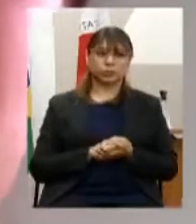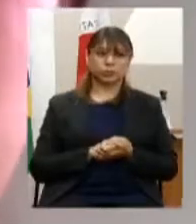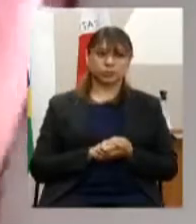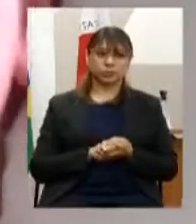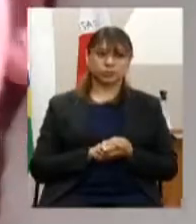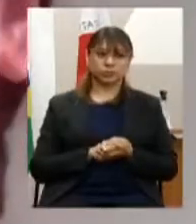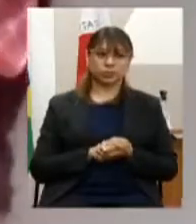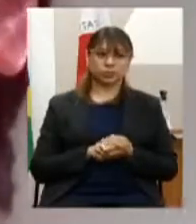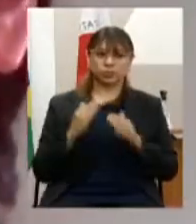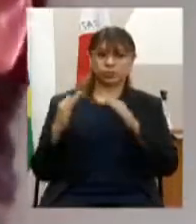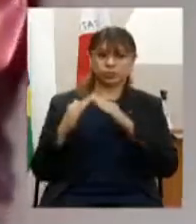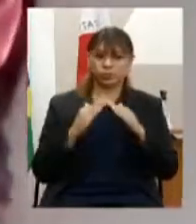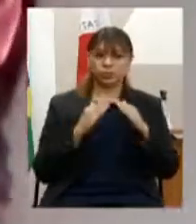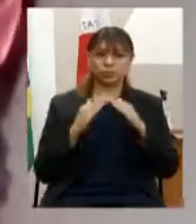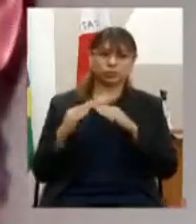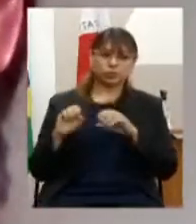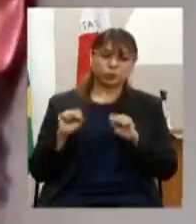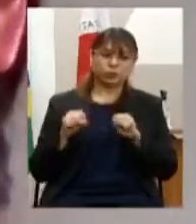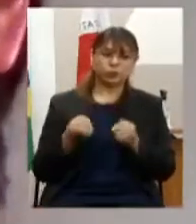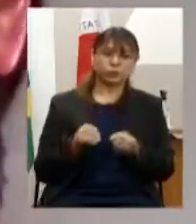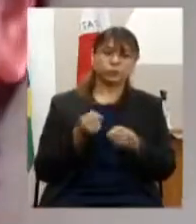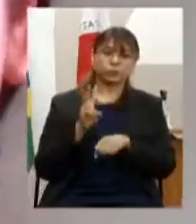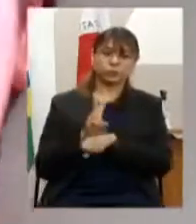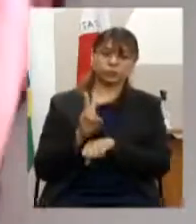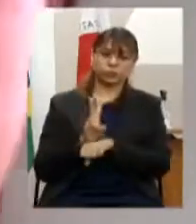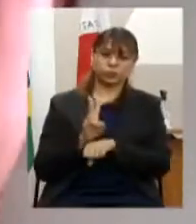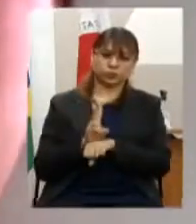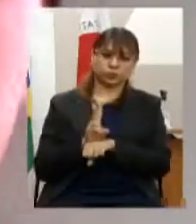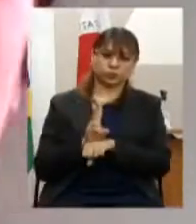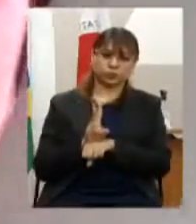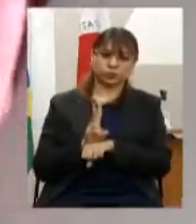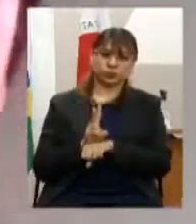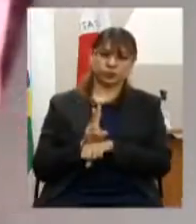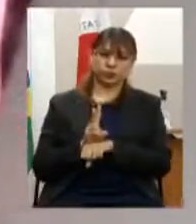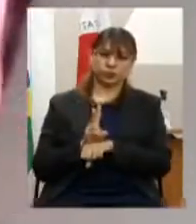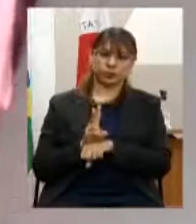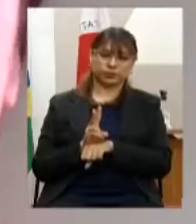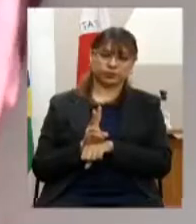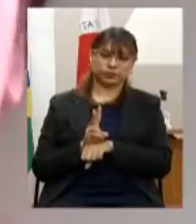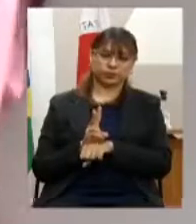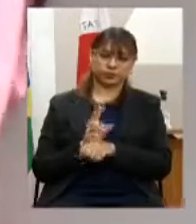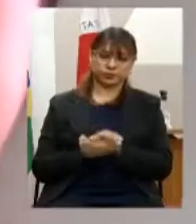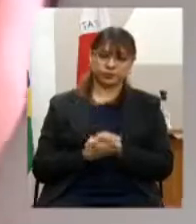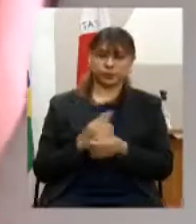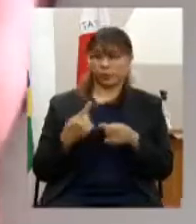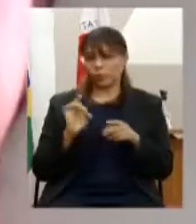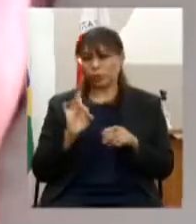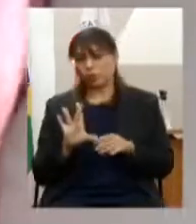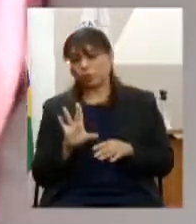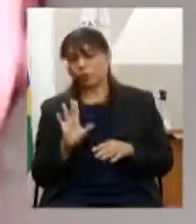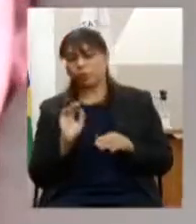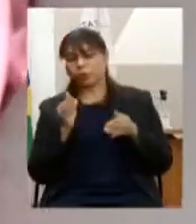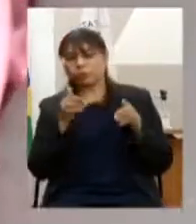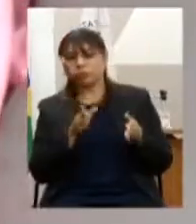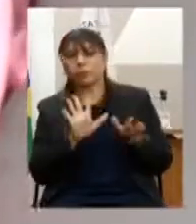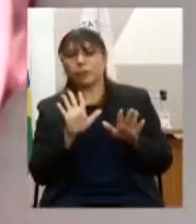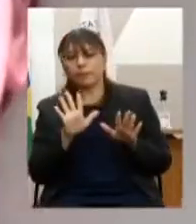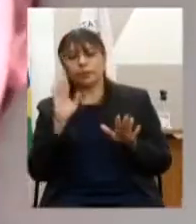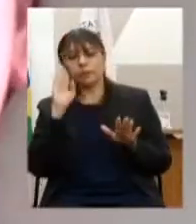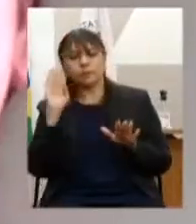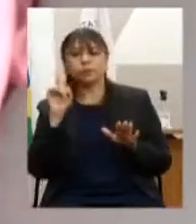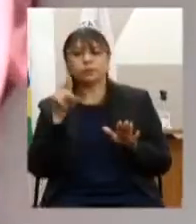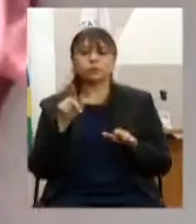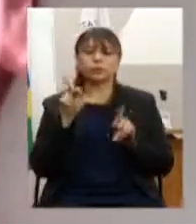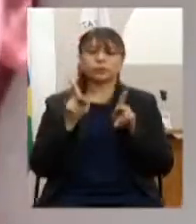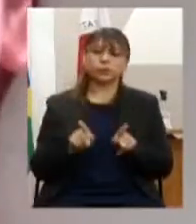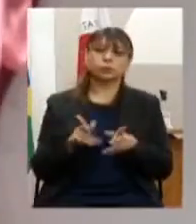que majoritariamente mas não necessariamente exclusivamente se destina a pessoas advindas